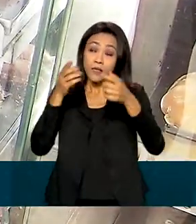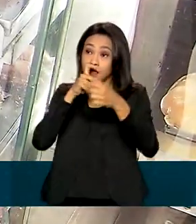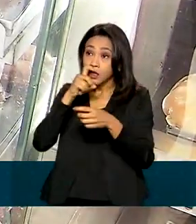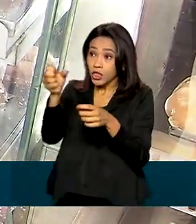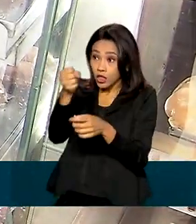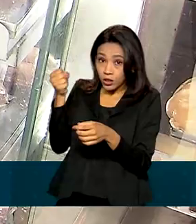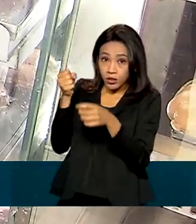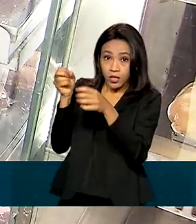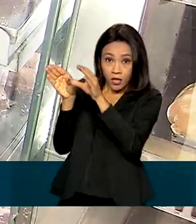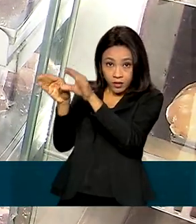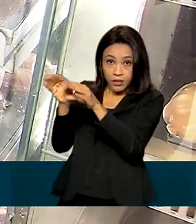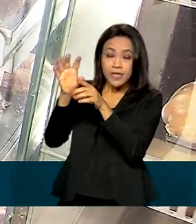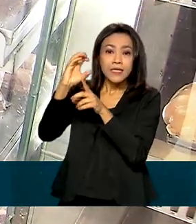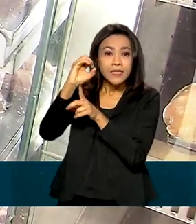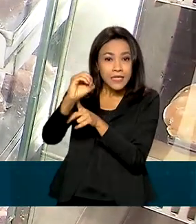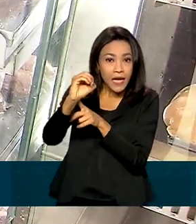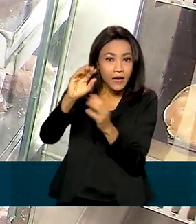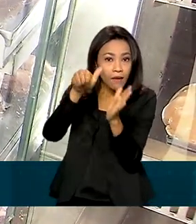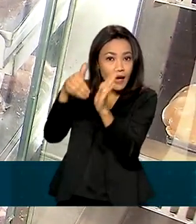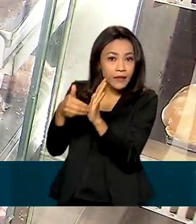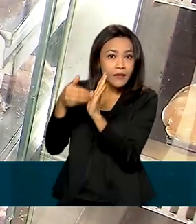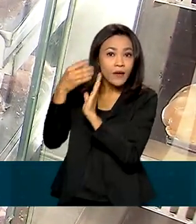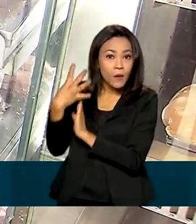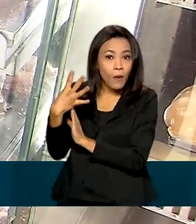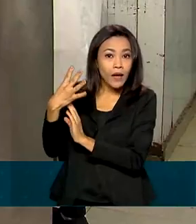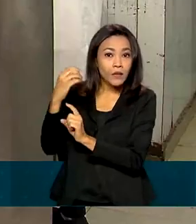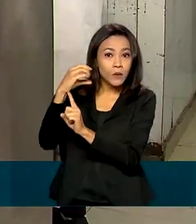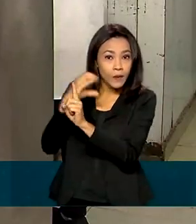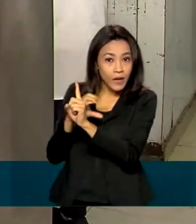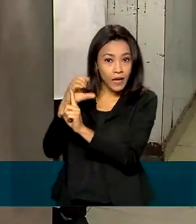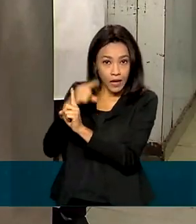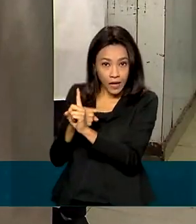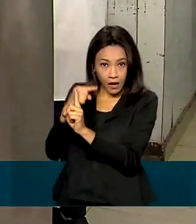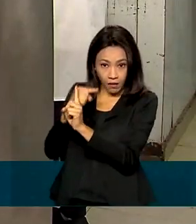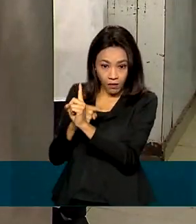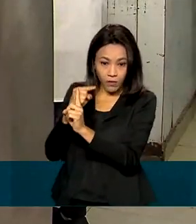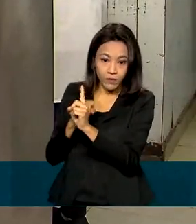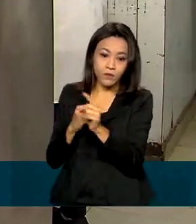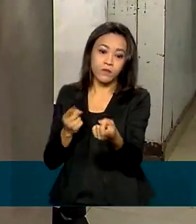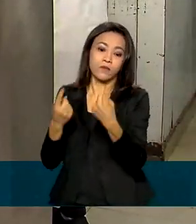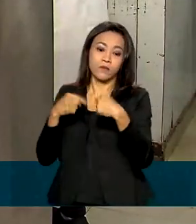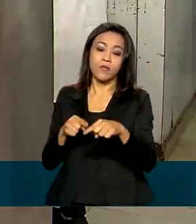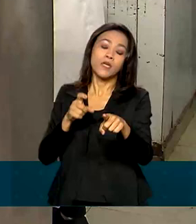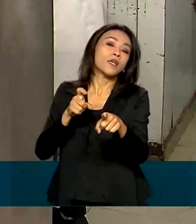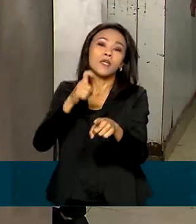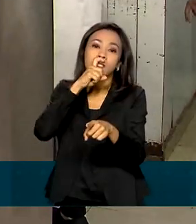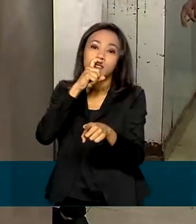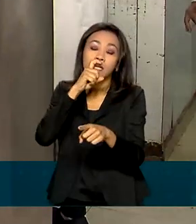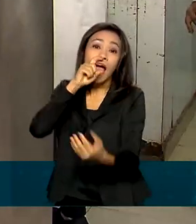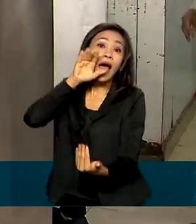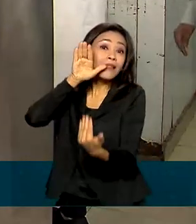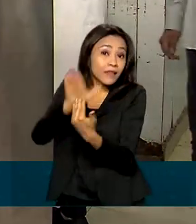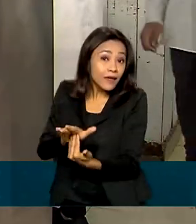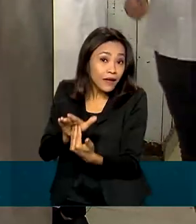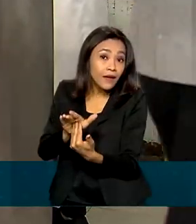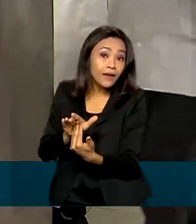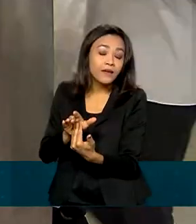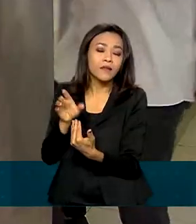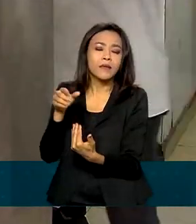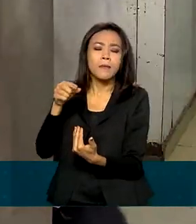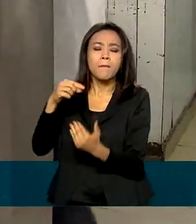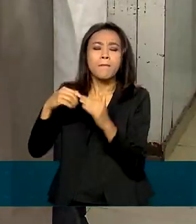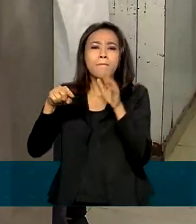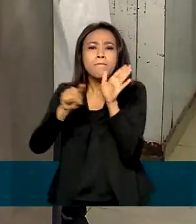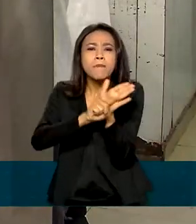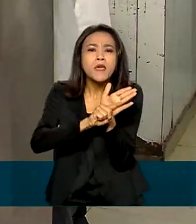mantida entre 0 e 4 graus e congelada à temperatura máxima de menos